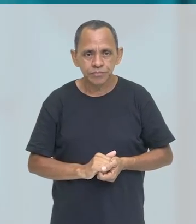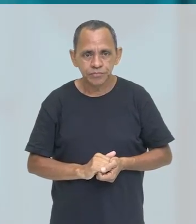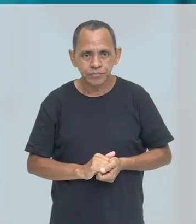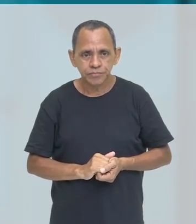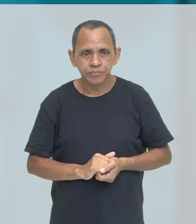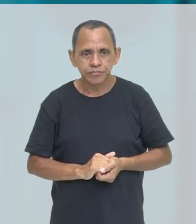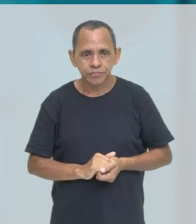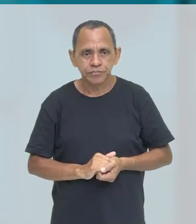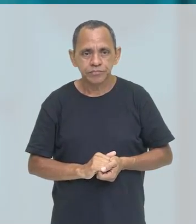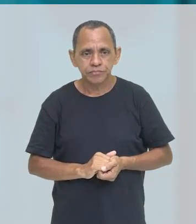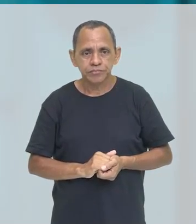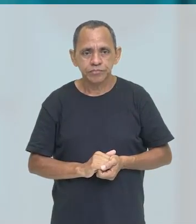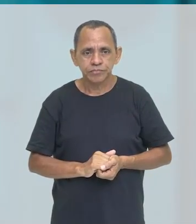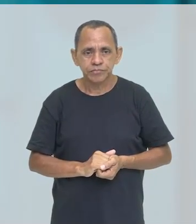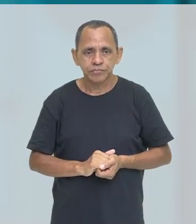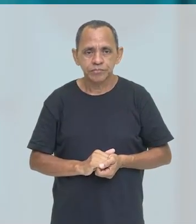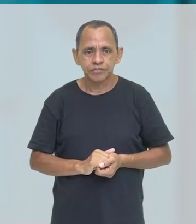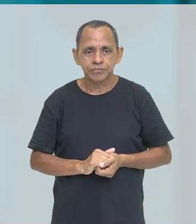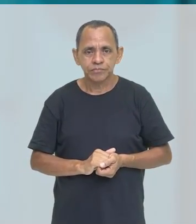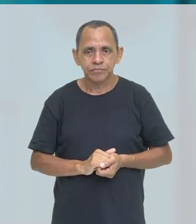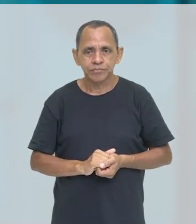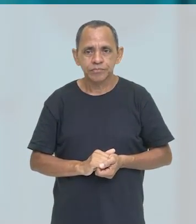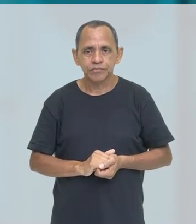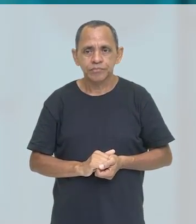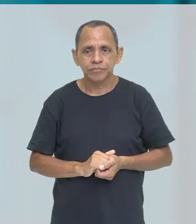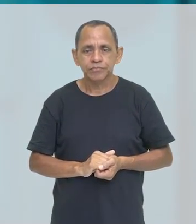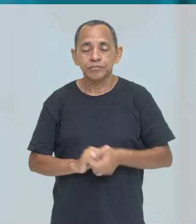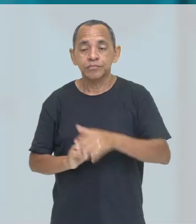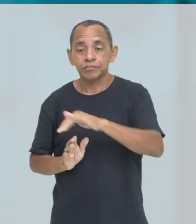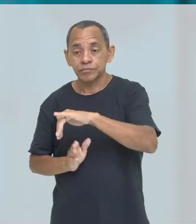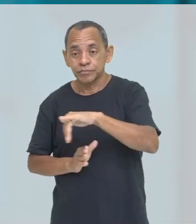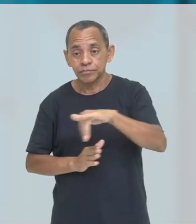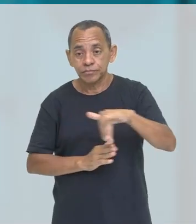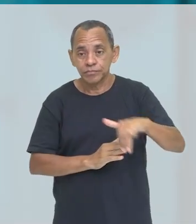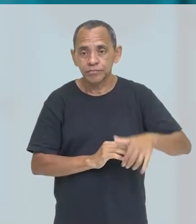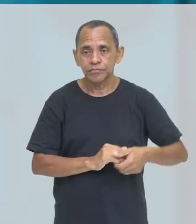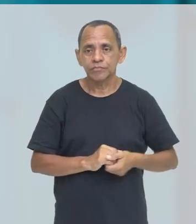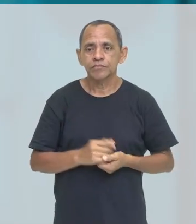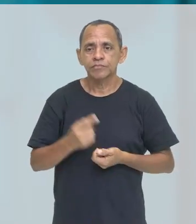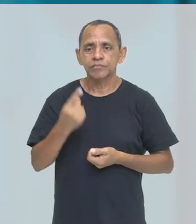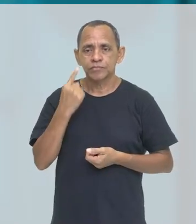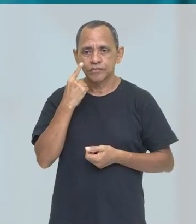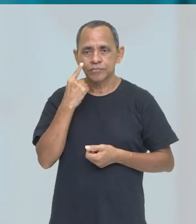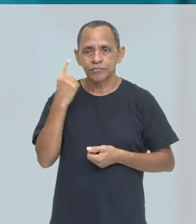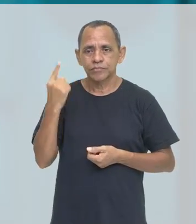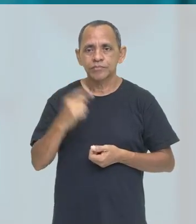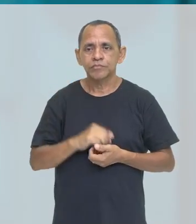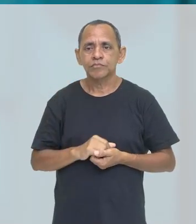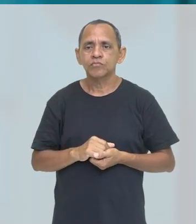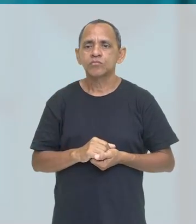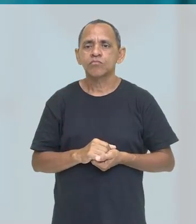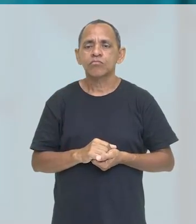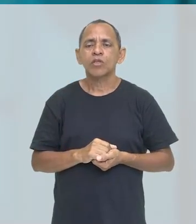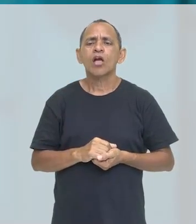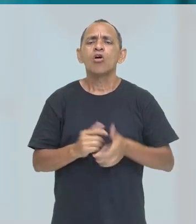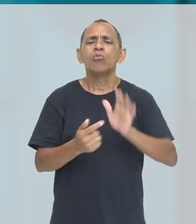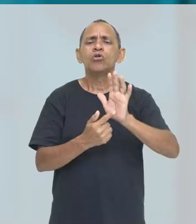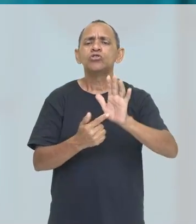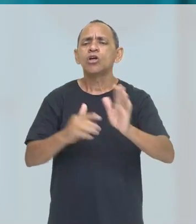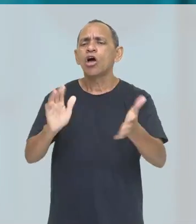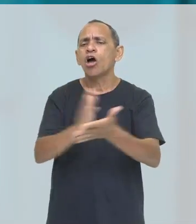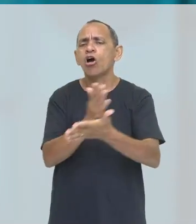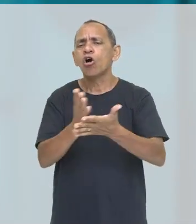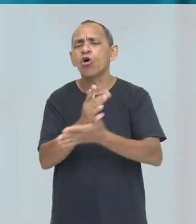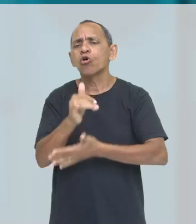Uma hora mais a metade ali. Certo? Pois bem. Agora eu vou mostrar para vocês alguns exemplos que trazem os